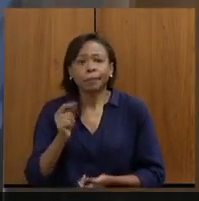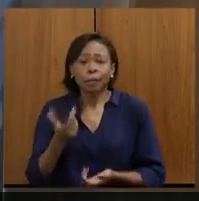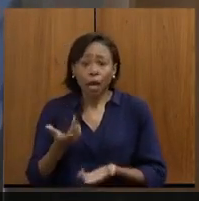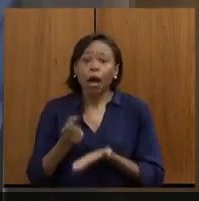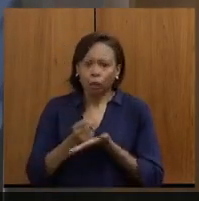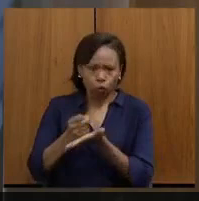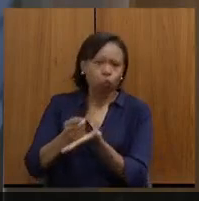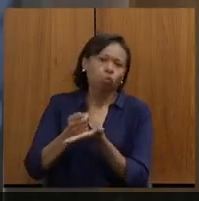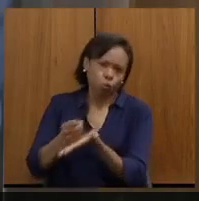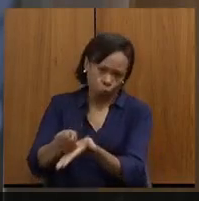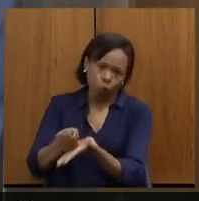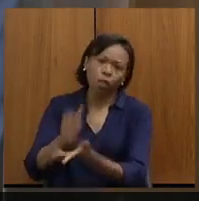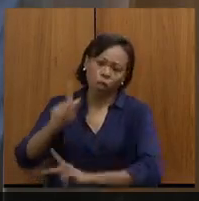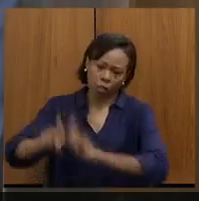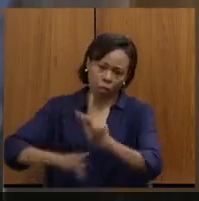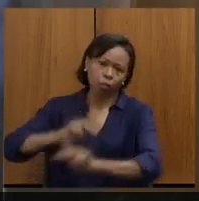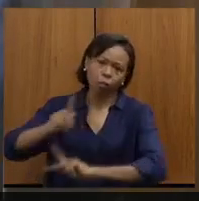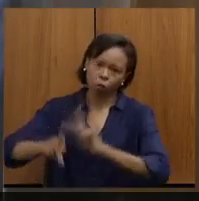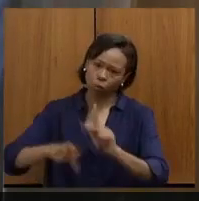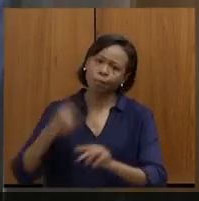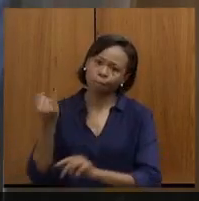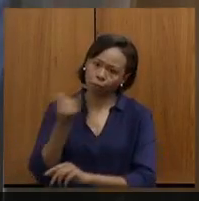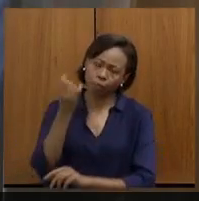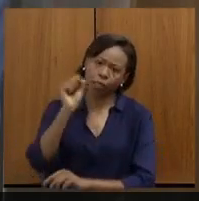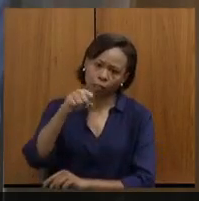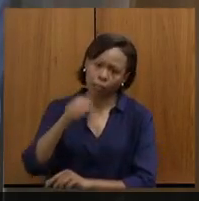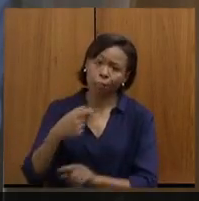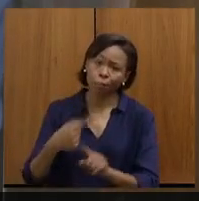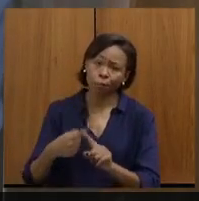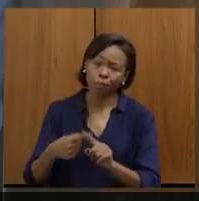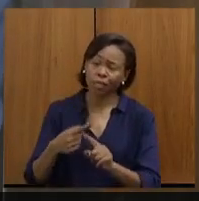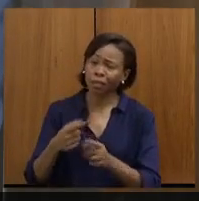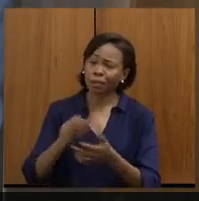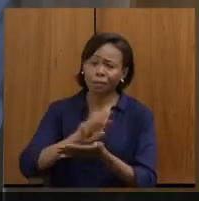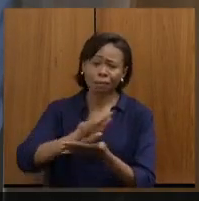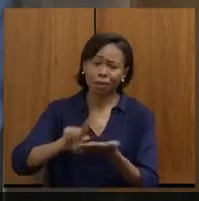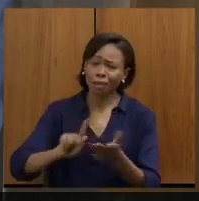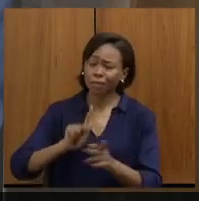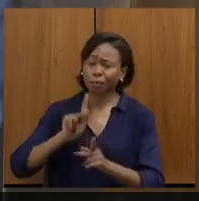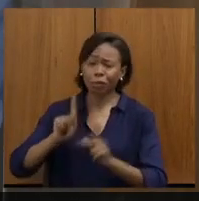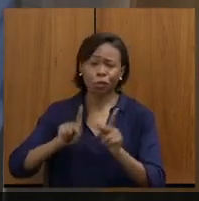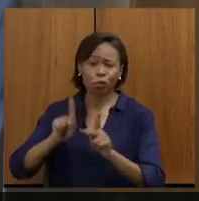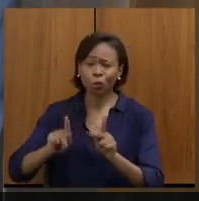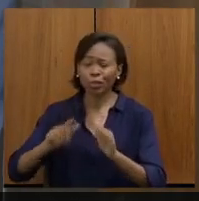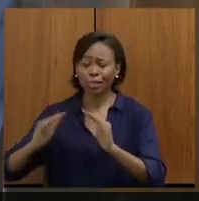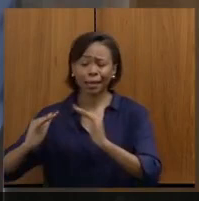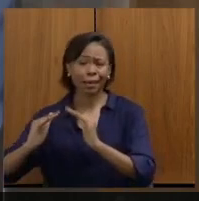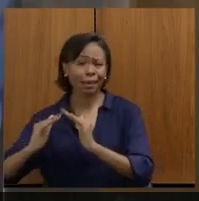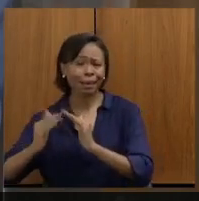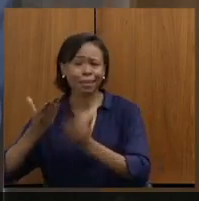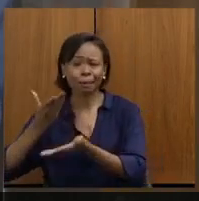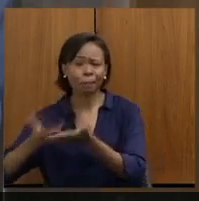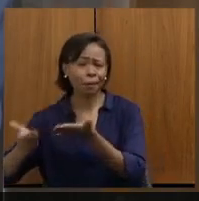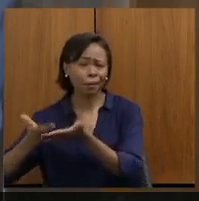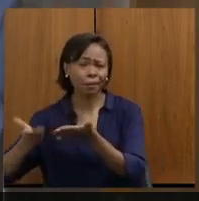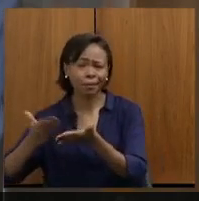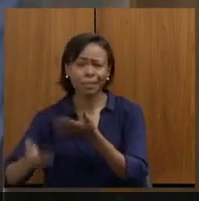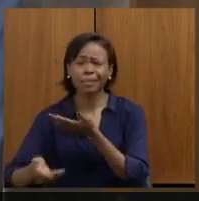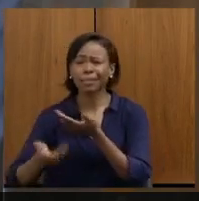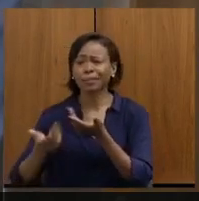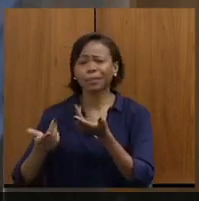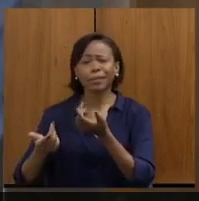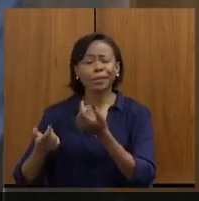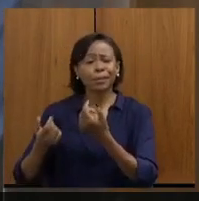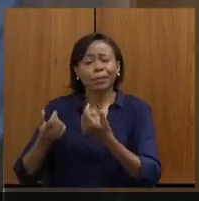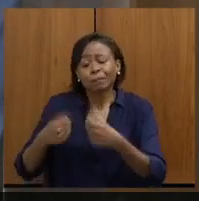humanitária que é fundamental, até porque pessoas ficaram ilhadas, tiveram que sair de casa, então essa ajuda humanitária